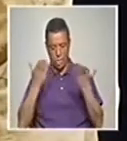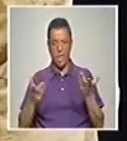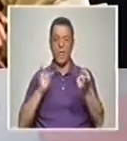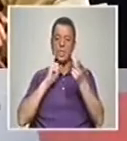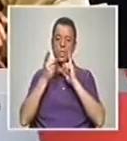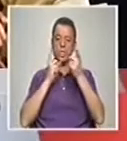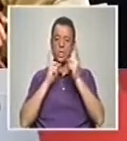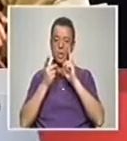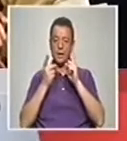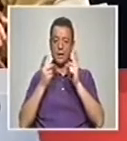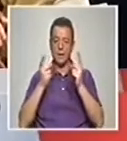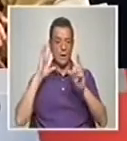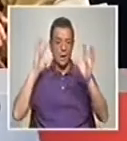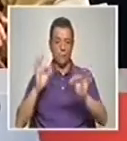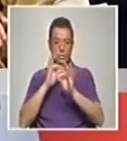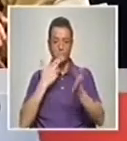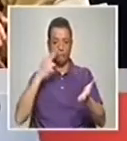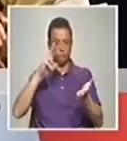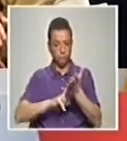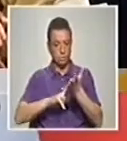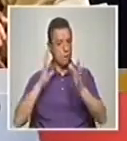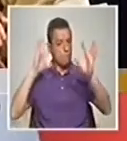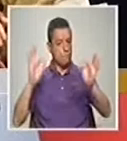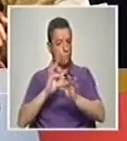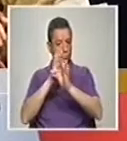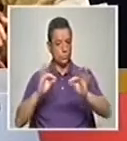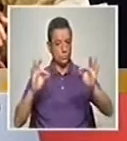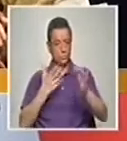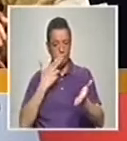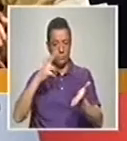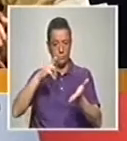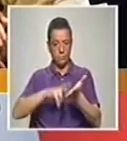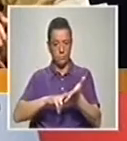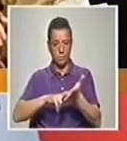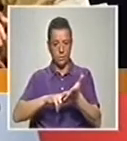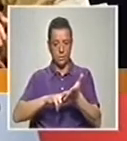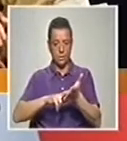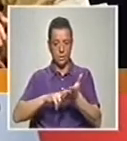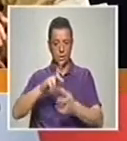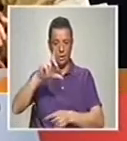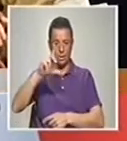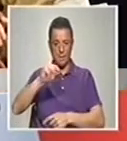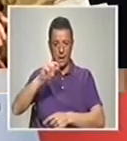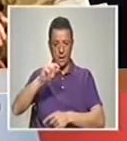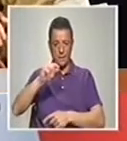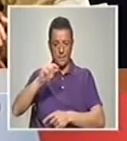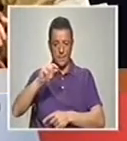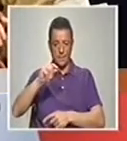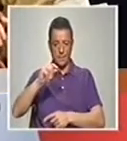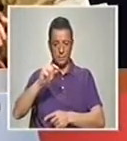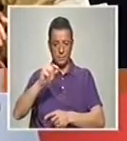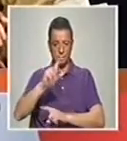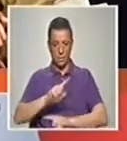música está gravada ou é ao vivo? A música é tocada ao vivo. Nós temos músicos que estão a tocar ao vivo também, e portanto ela não